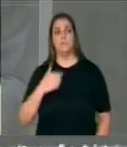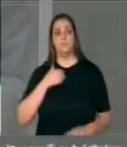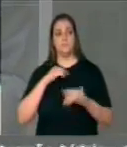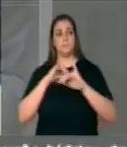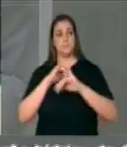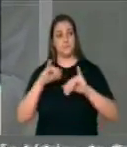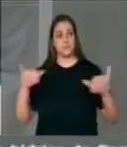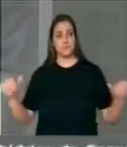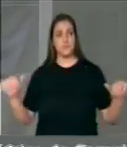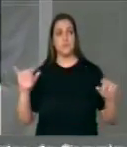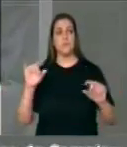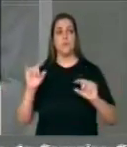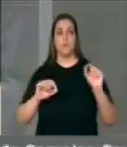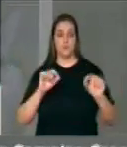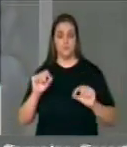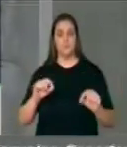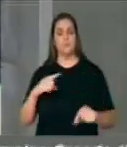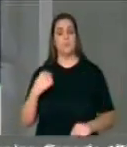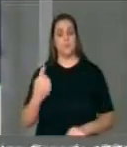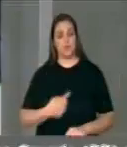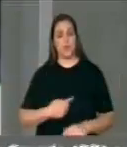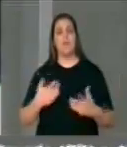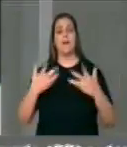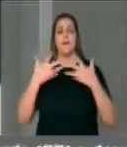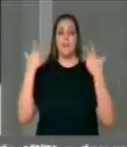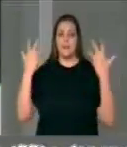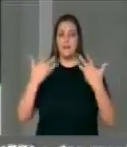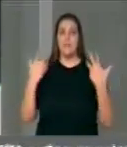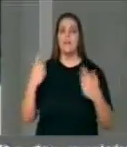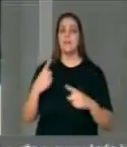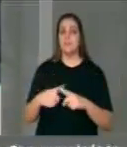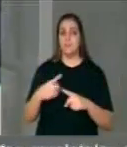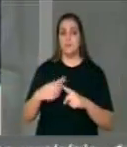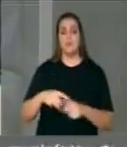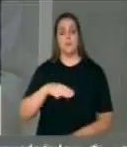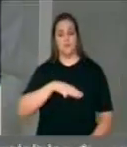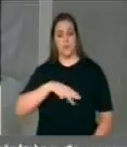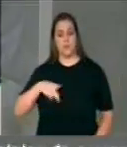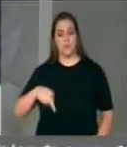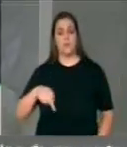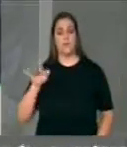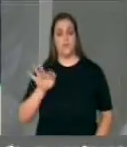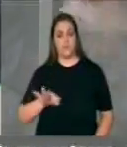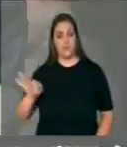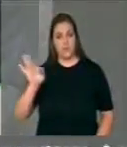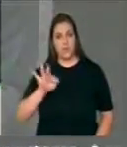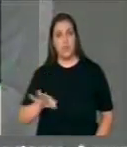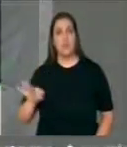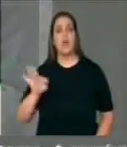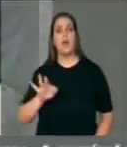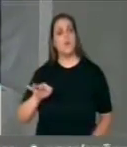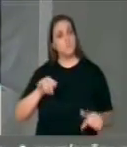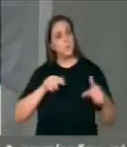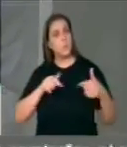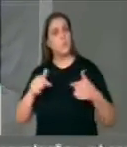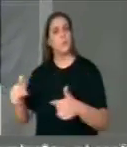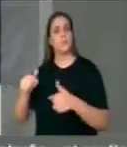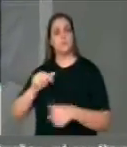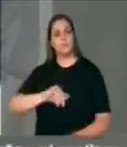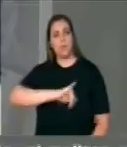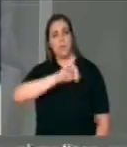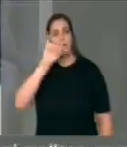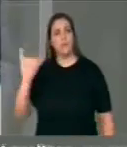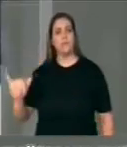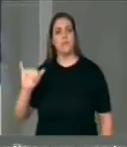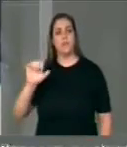a nossa alegria por saber que o Ministério Público Federal está indicando ao Supremo